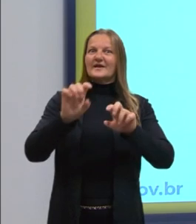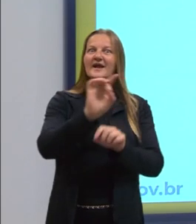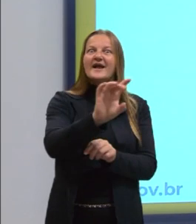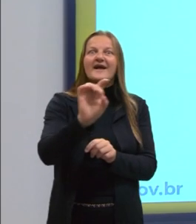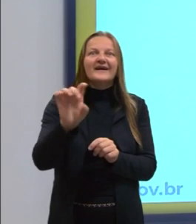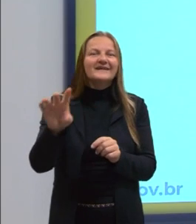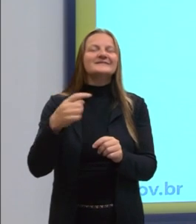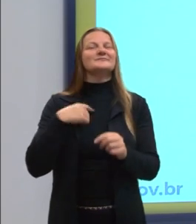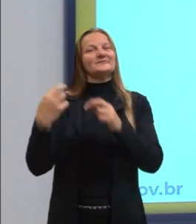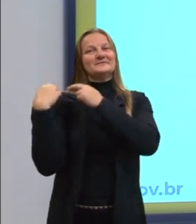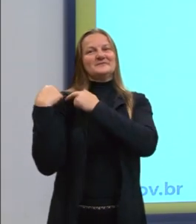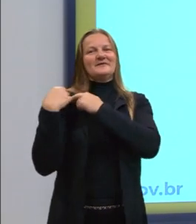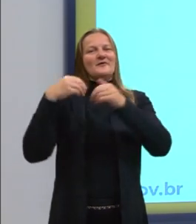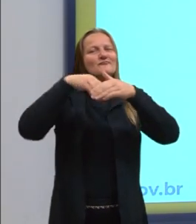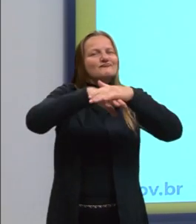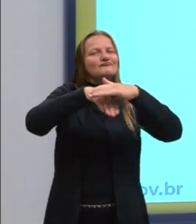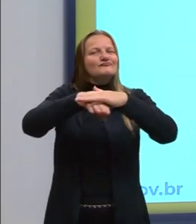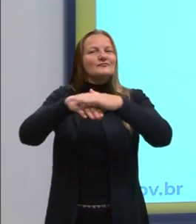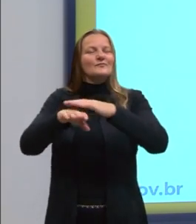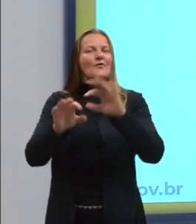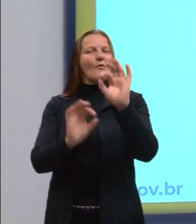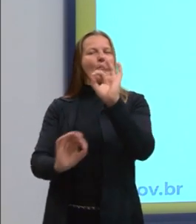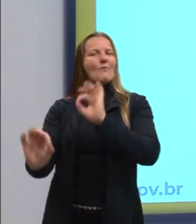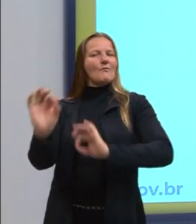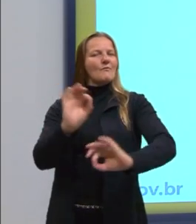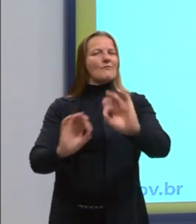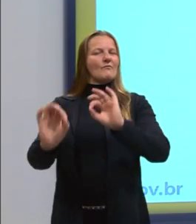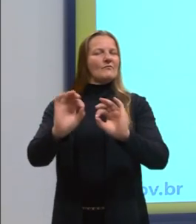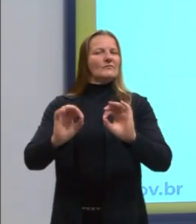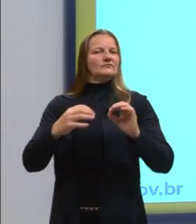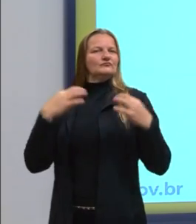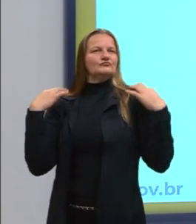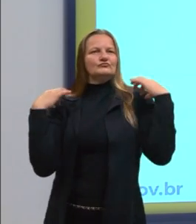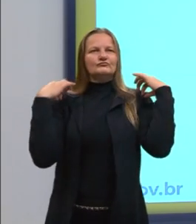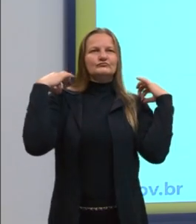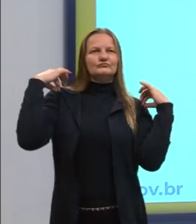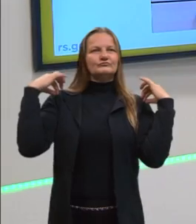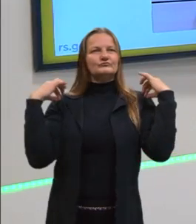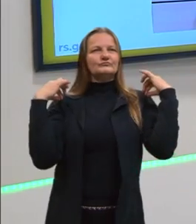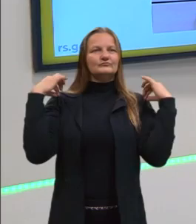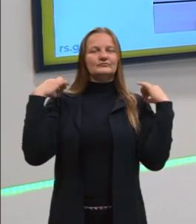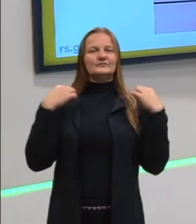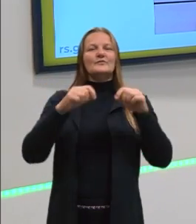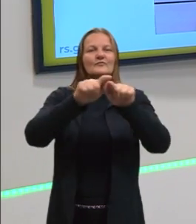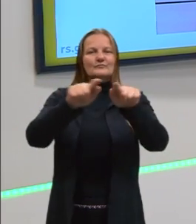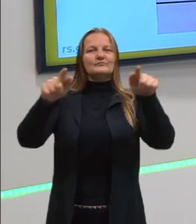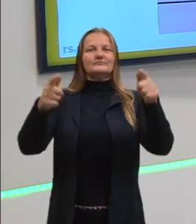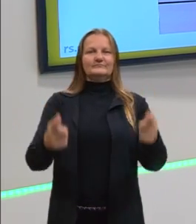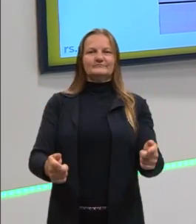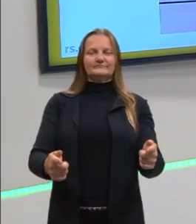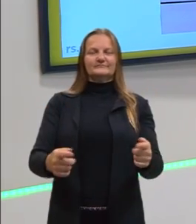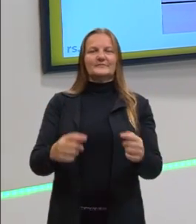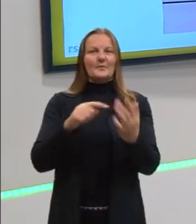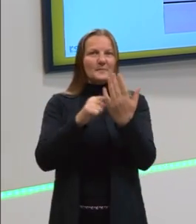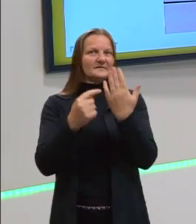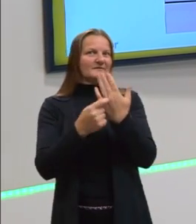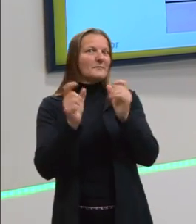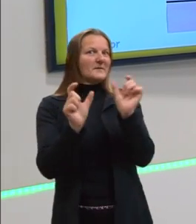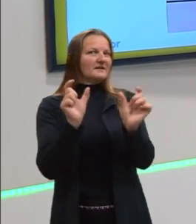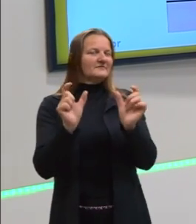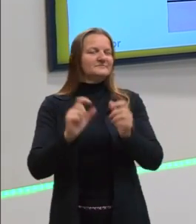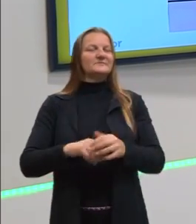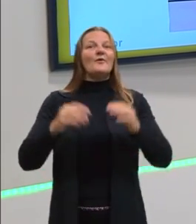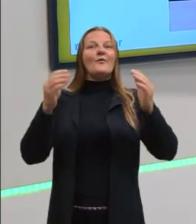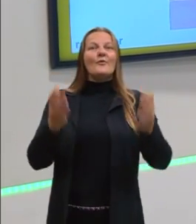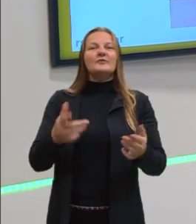responsável por armazenar um tipo de roupa ou um tipo de classe gramatical. E hoje, que a